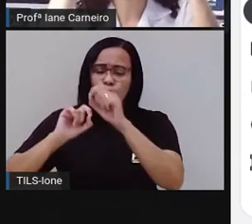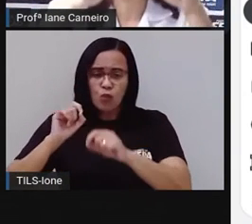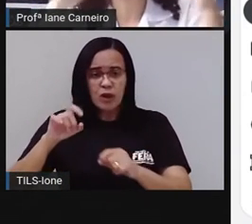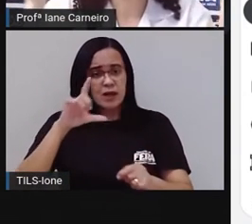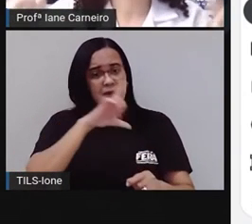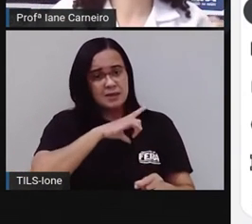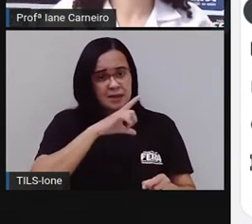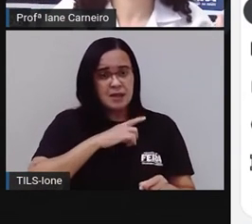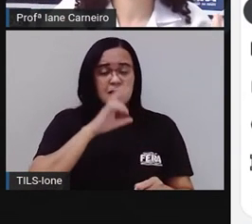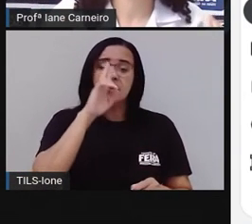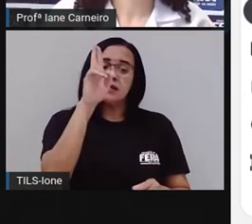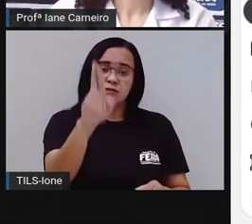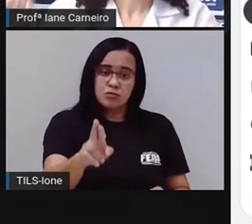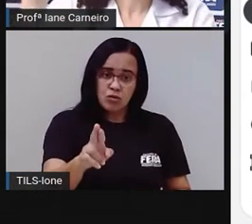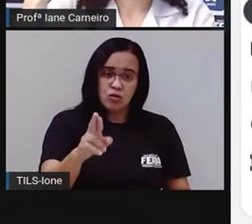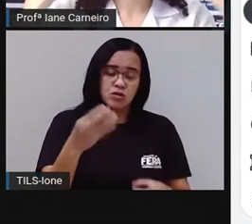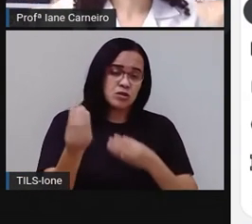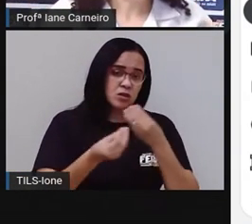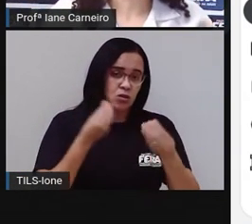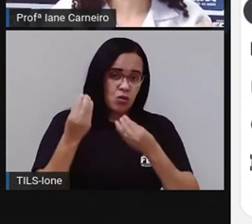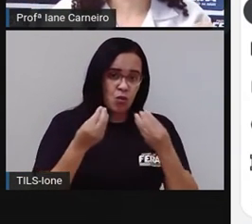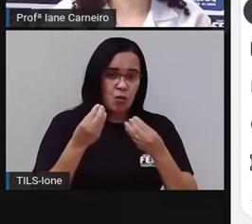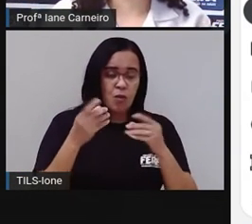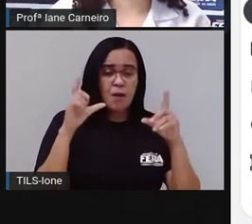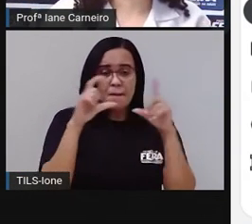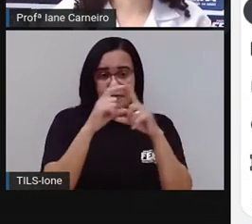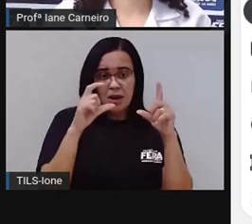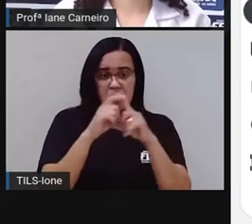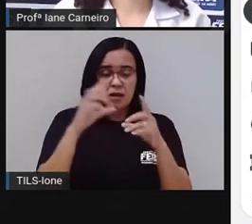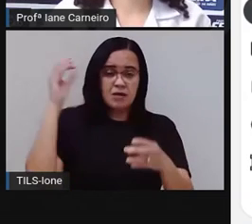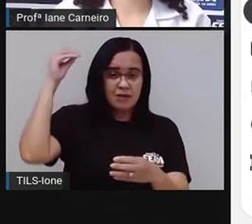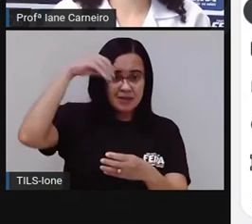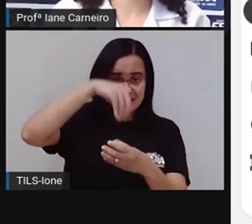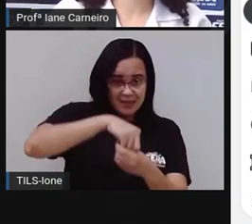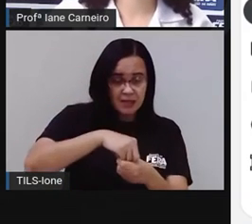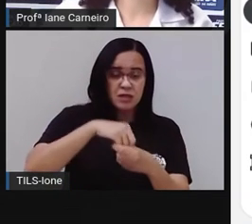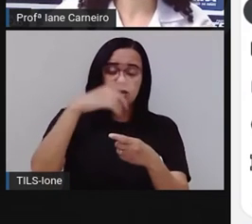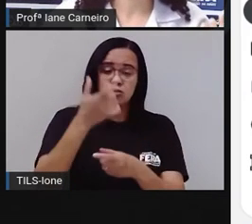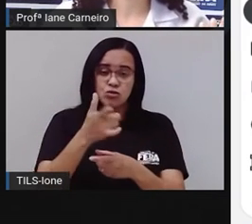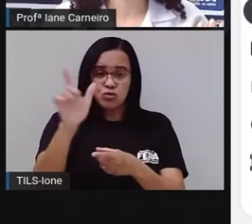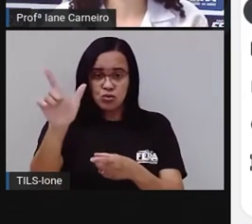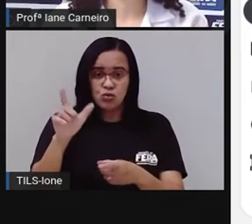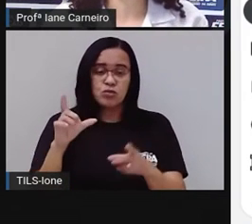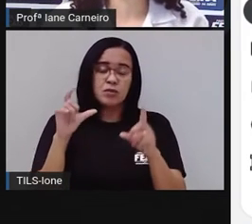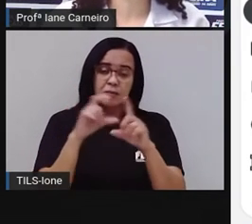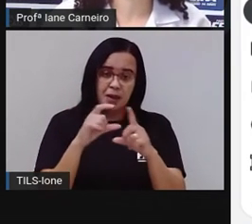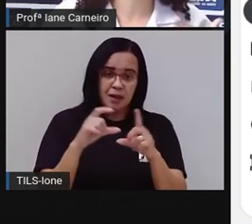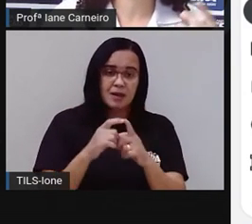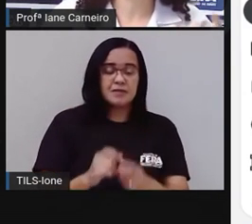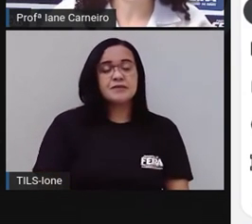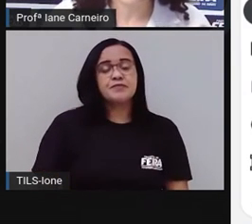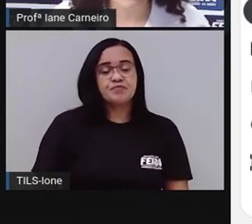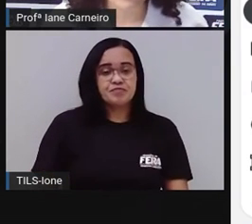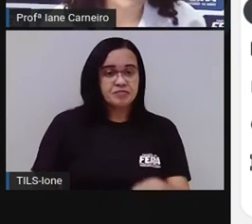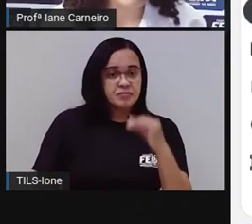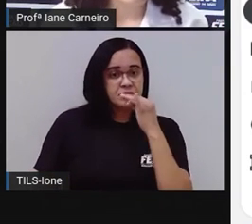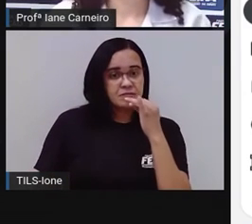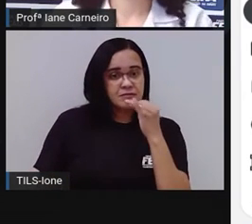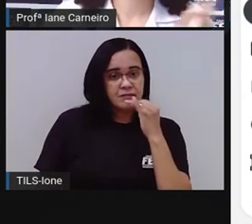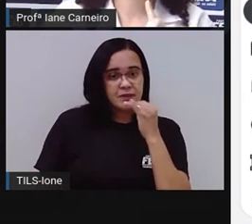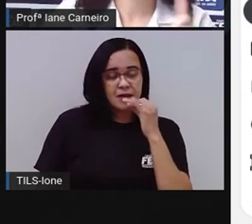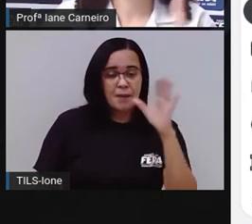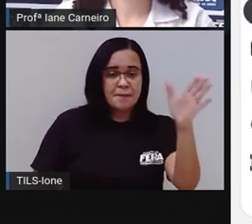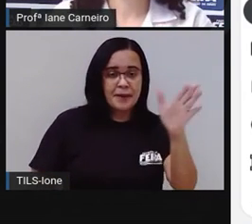dentro de outra palavra. Na aula anterior, né, quando a gente, a Pró falou assim, qual é o vinho que não tem álcool?